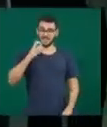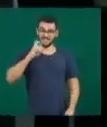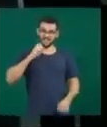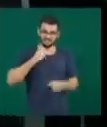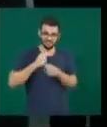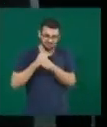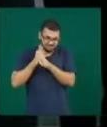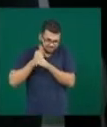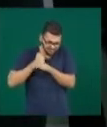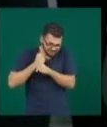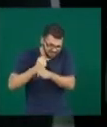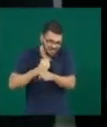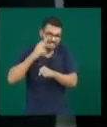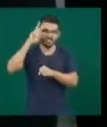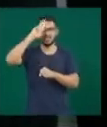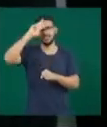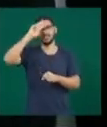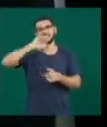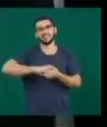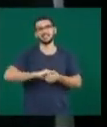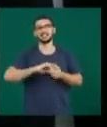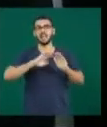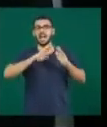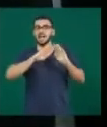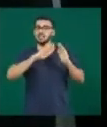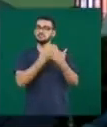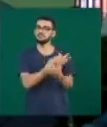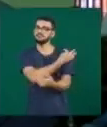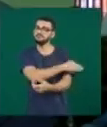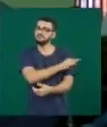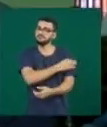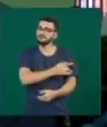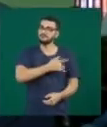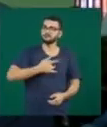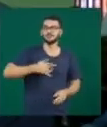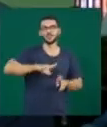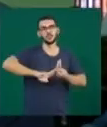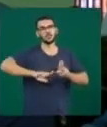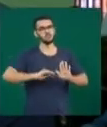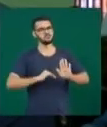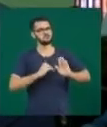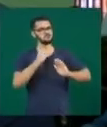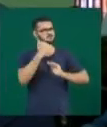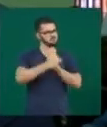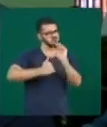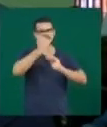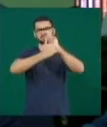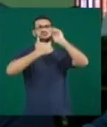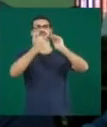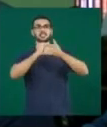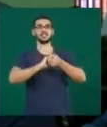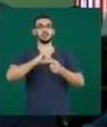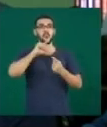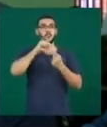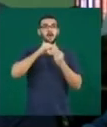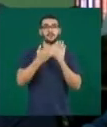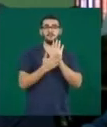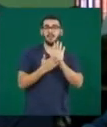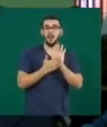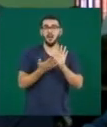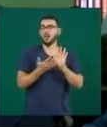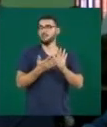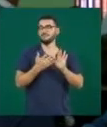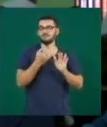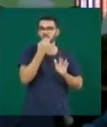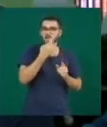técnica de saúde da UFU continua a crescer. As metas e objetivos são os melhores possíveis. Queremos continuar